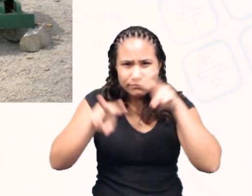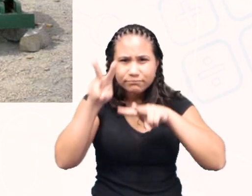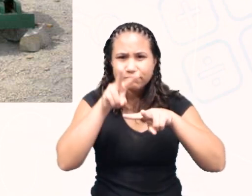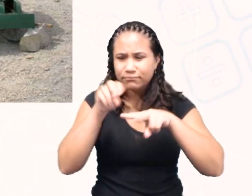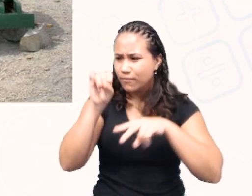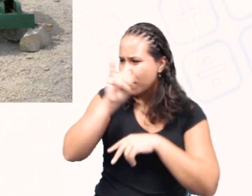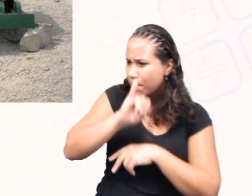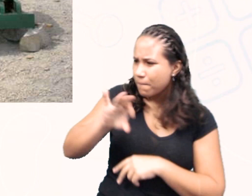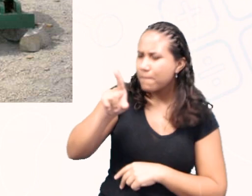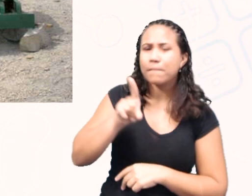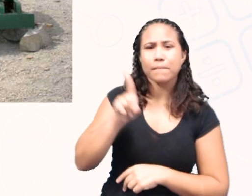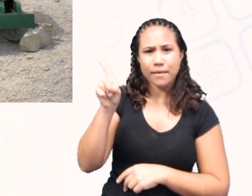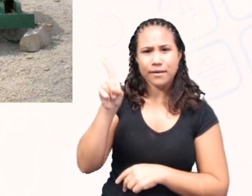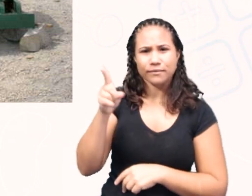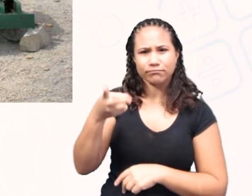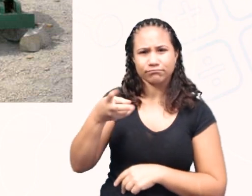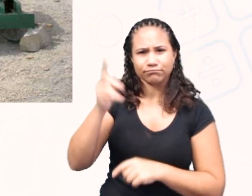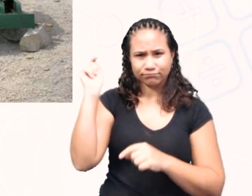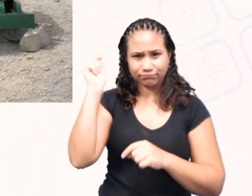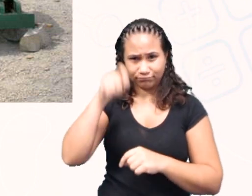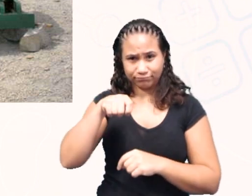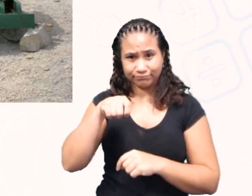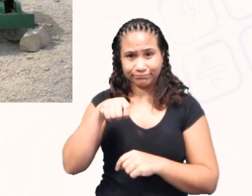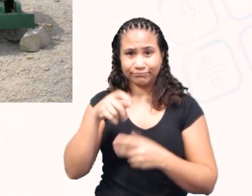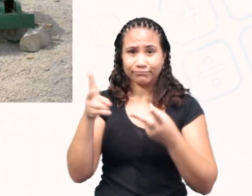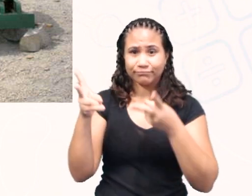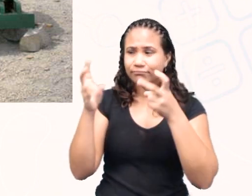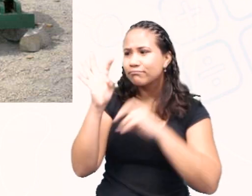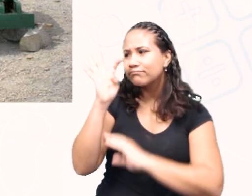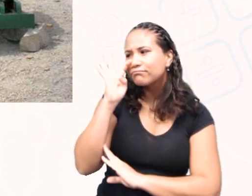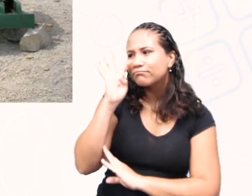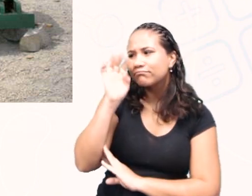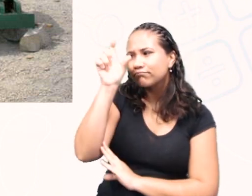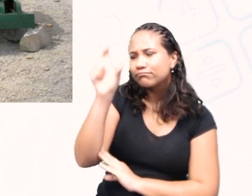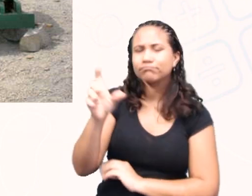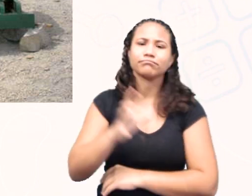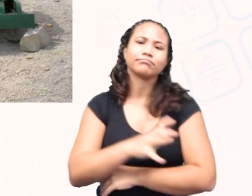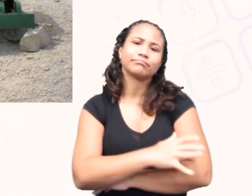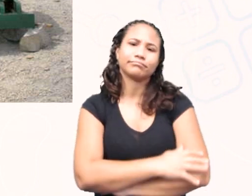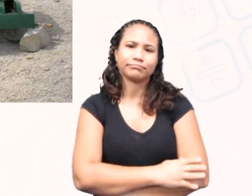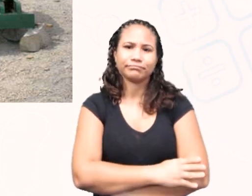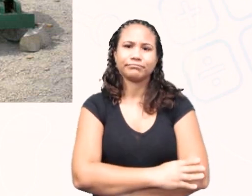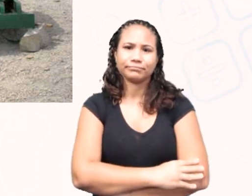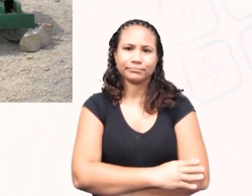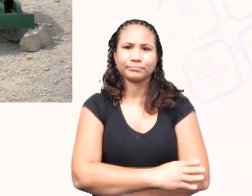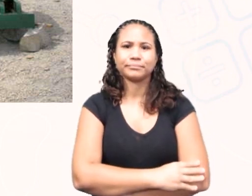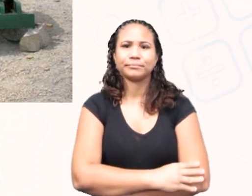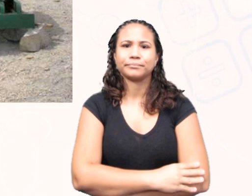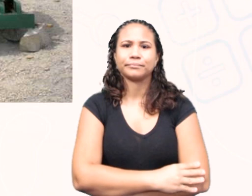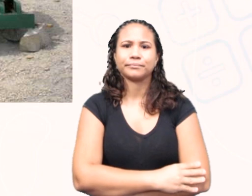polia nessa figura? Observem aí, vejam se vocês conseguem identificar.